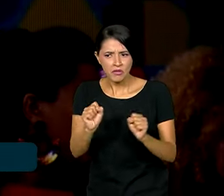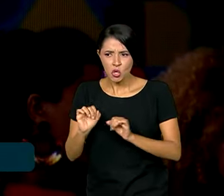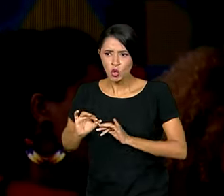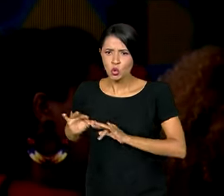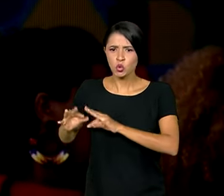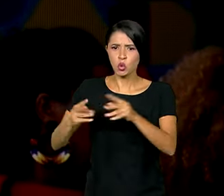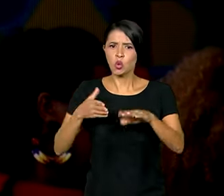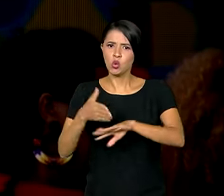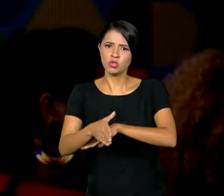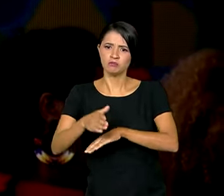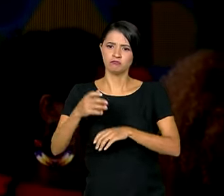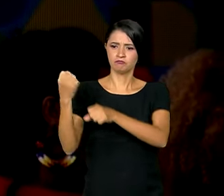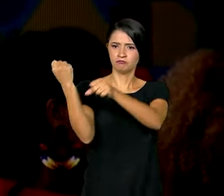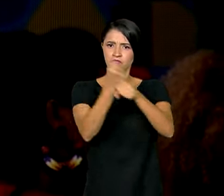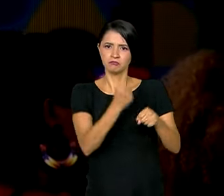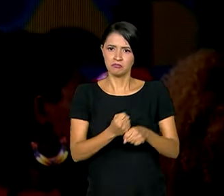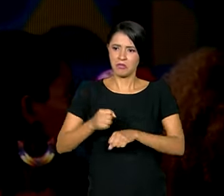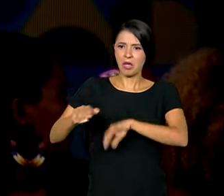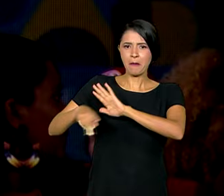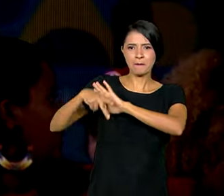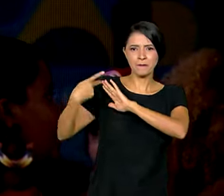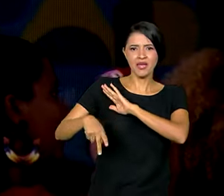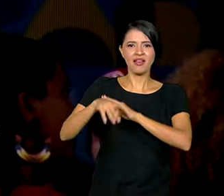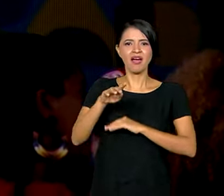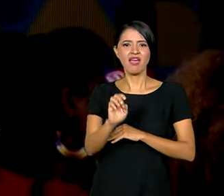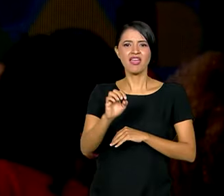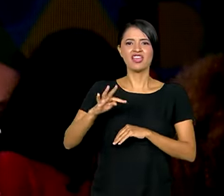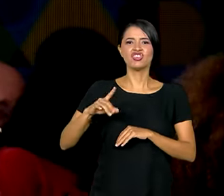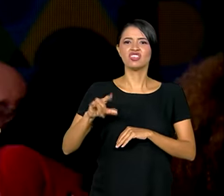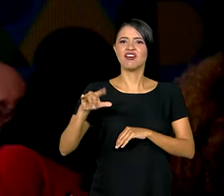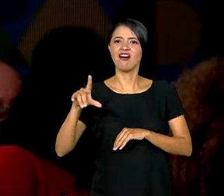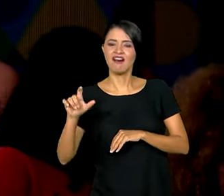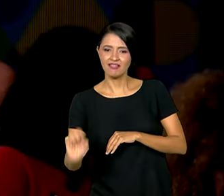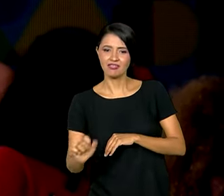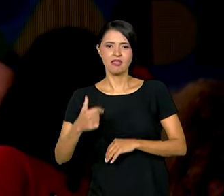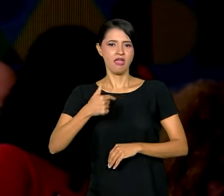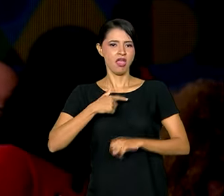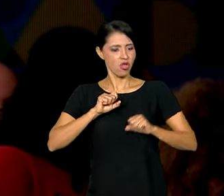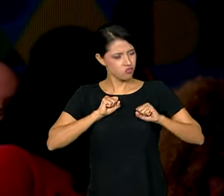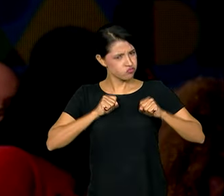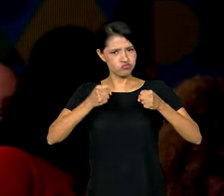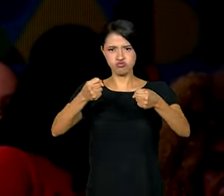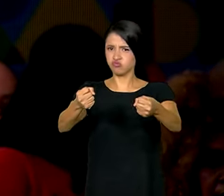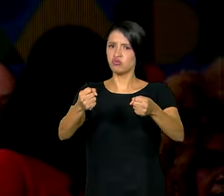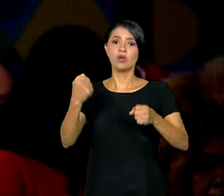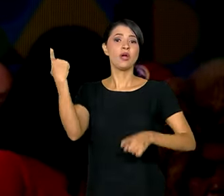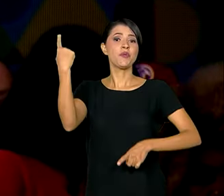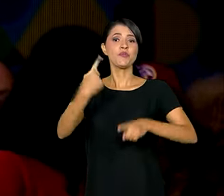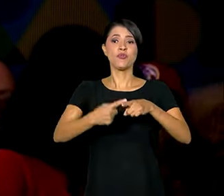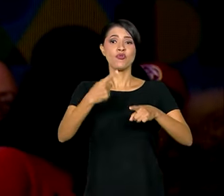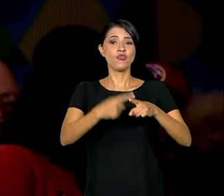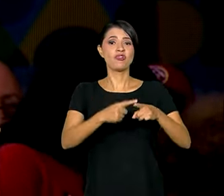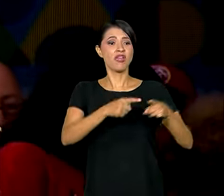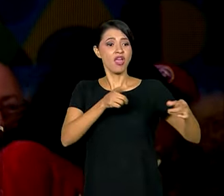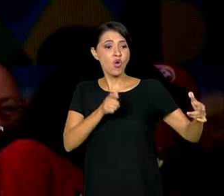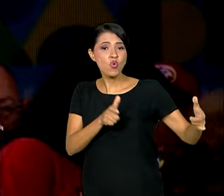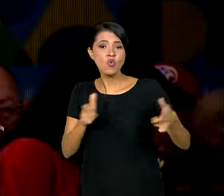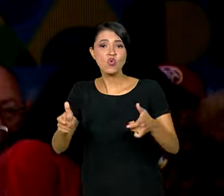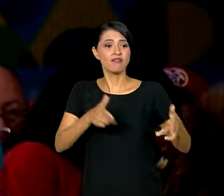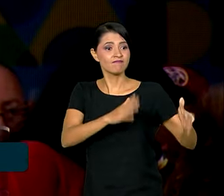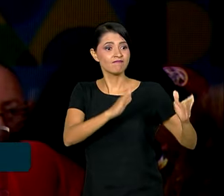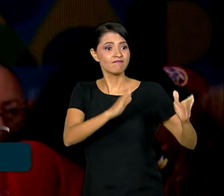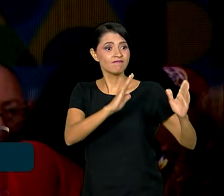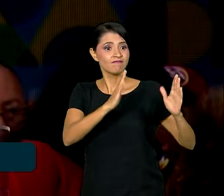habitacionais serem construídas pelas entidades, eu seria um defensor. Porque as unidades habitacionais que são